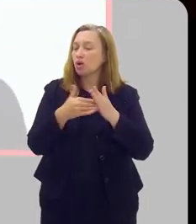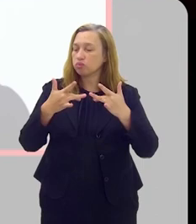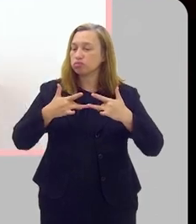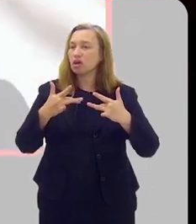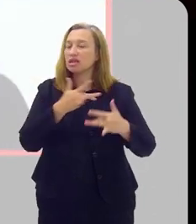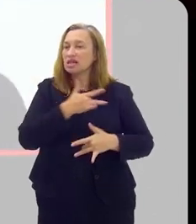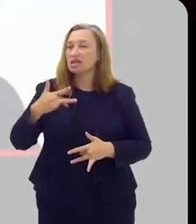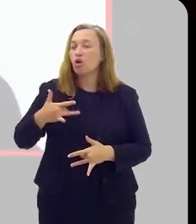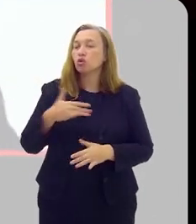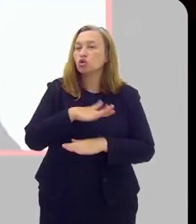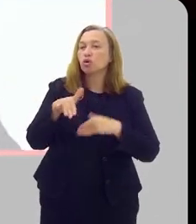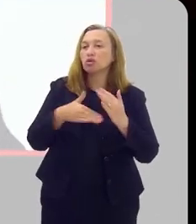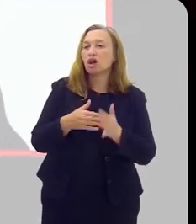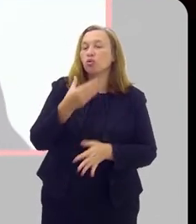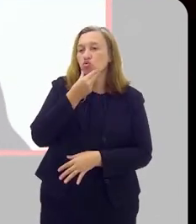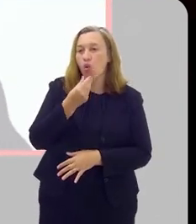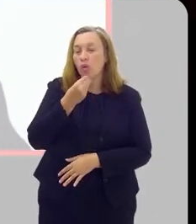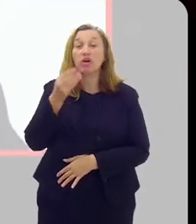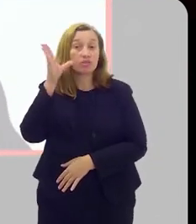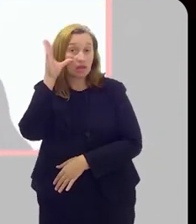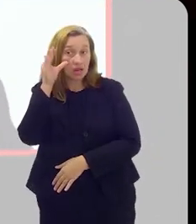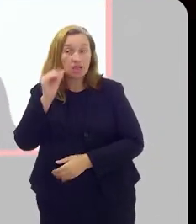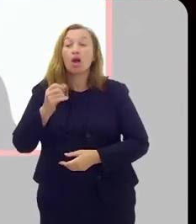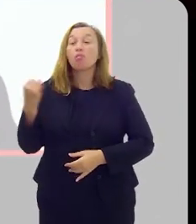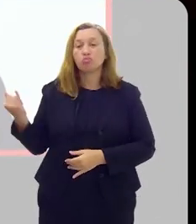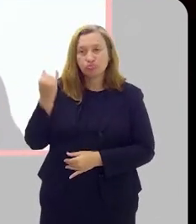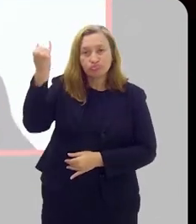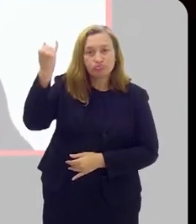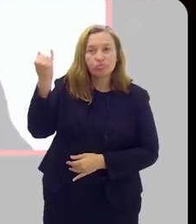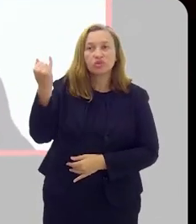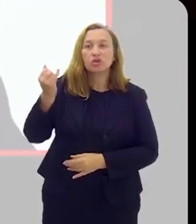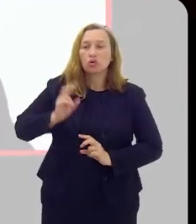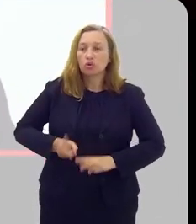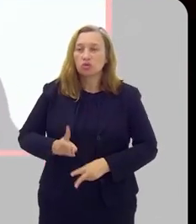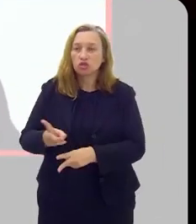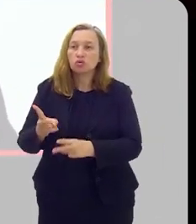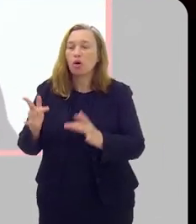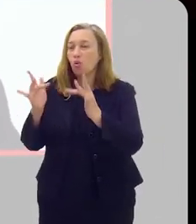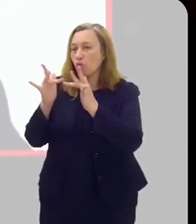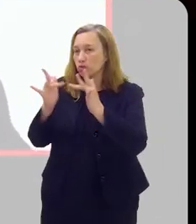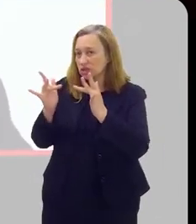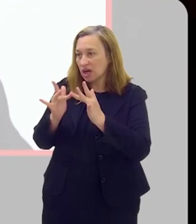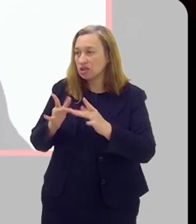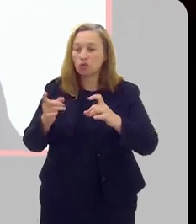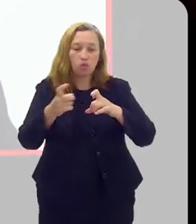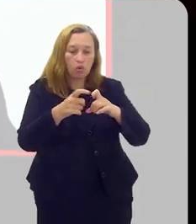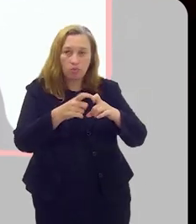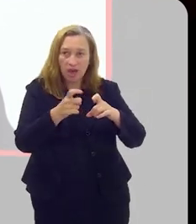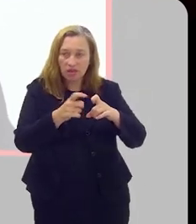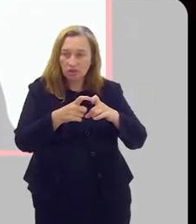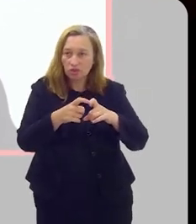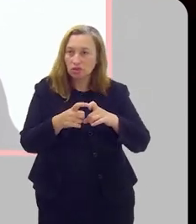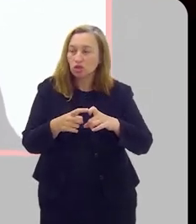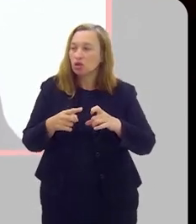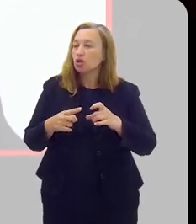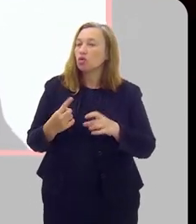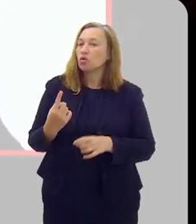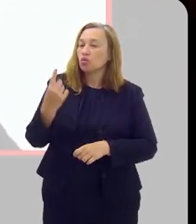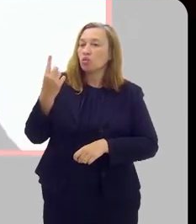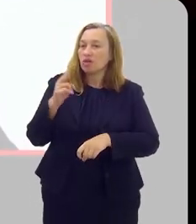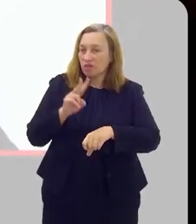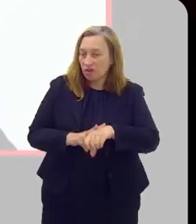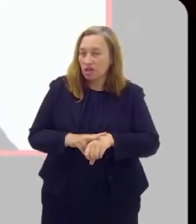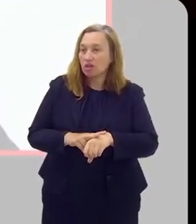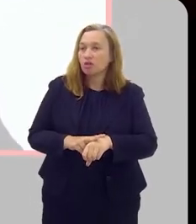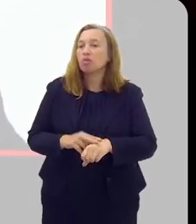holística da saúde inteira do homem, né, é um momento muito interessante, por isso que a importância de manter sempre o contato ativo ali com o urologista, pelo menos uma vez